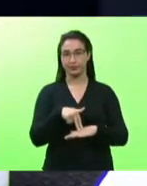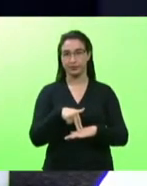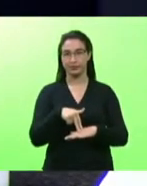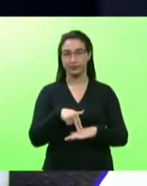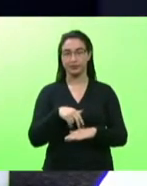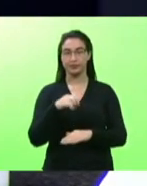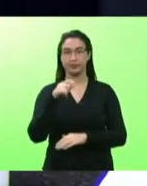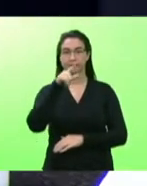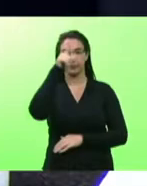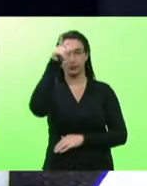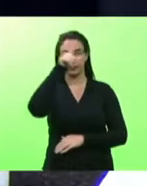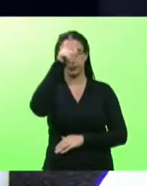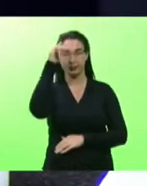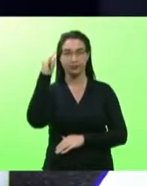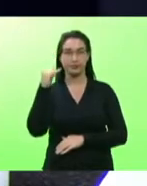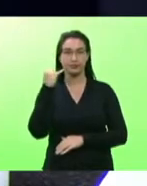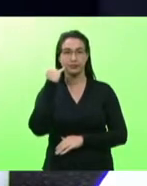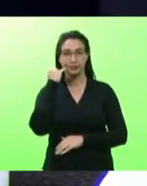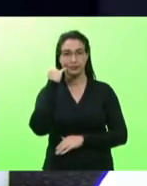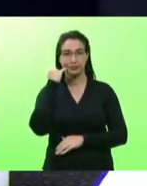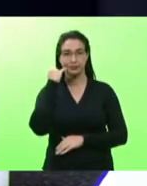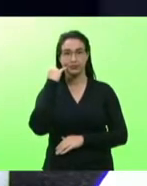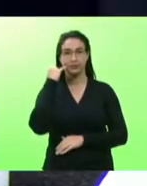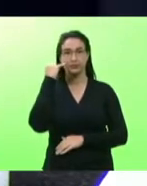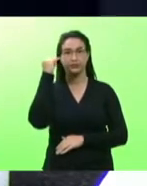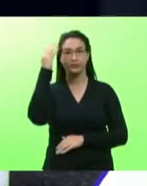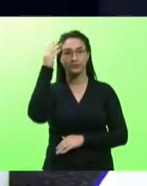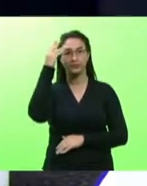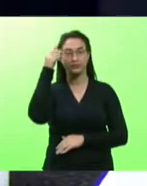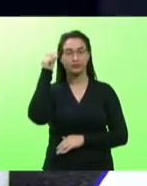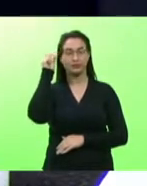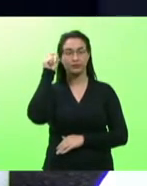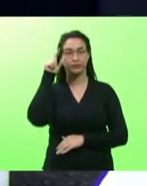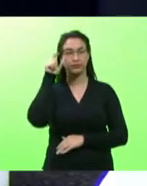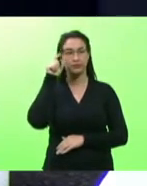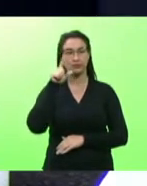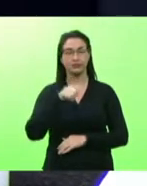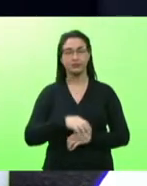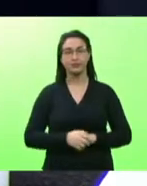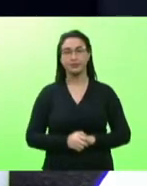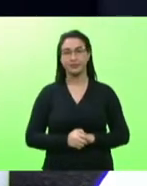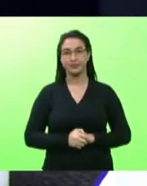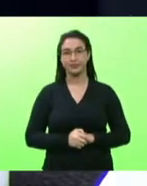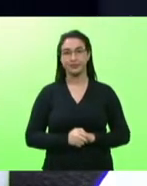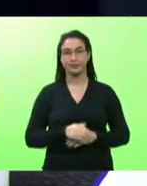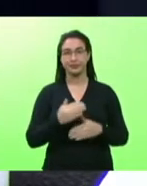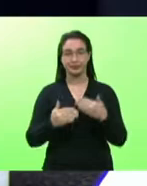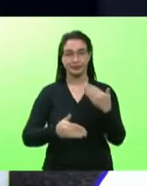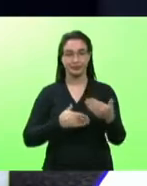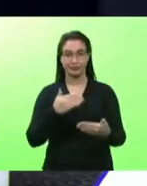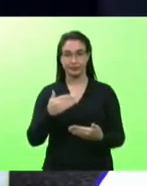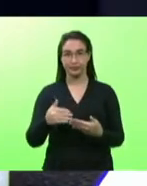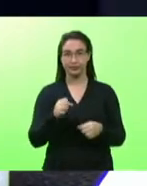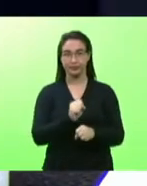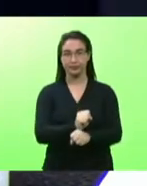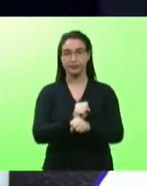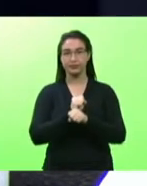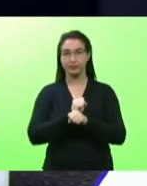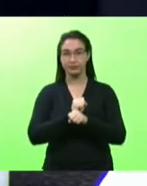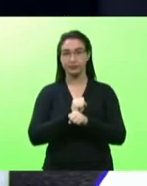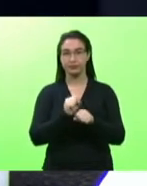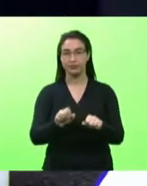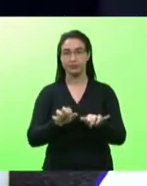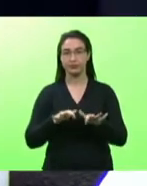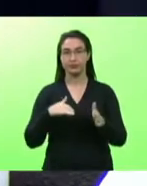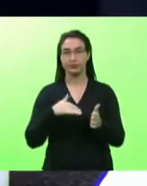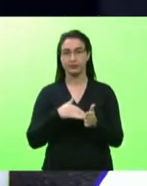sargento Lima, Gessé Lopes e a senhora deputada Luciane Carminati. Ato contínuo, o presidente suspendeu a sessão até às